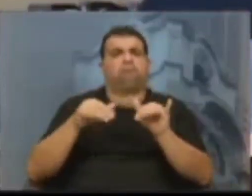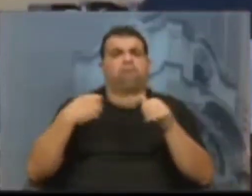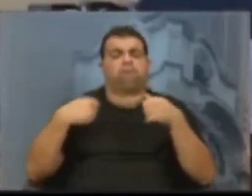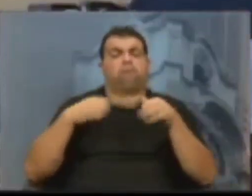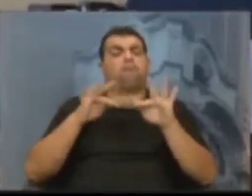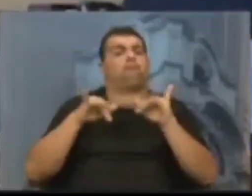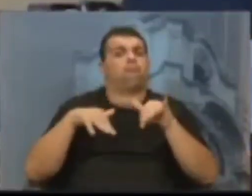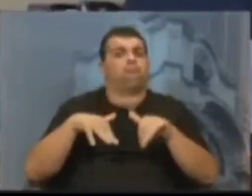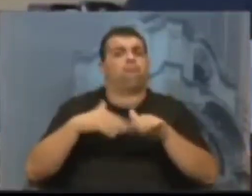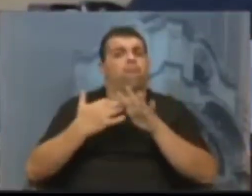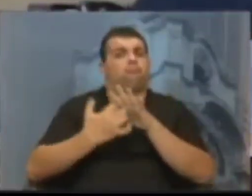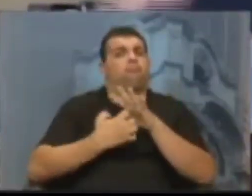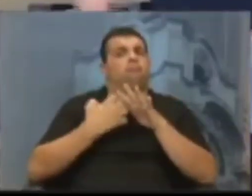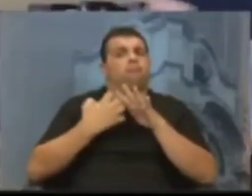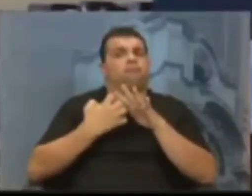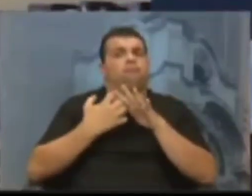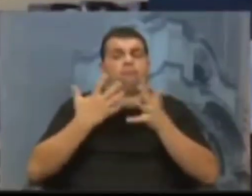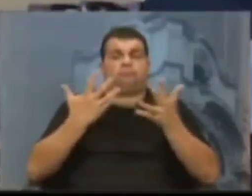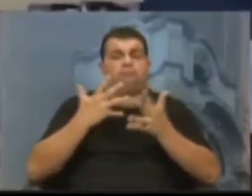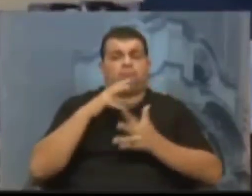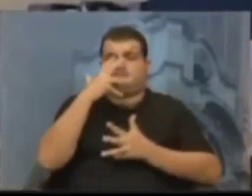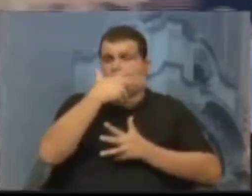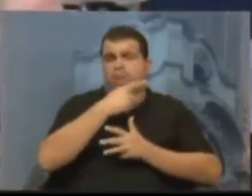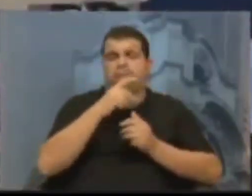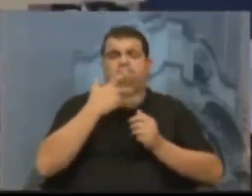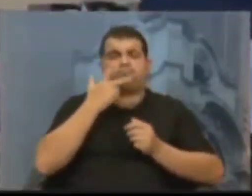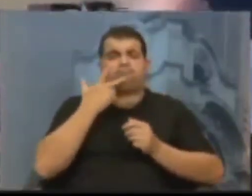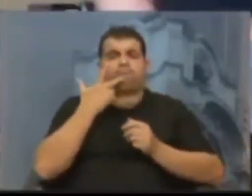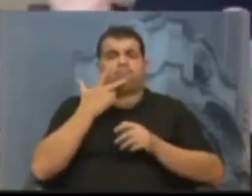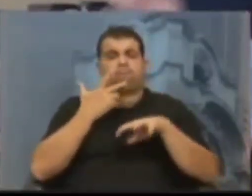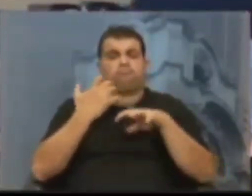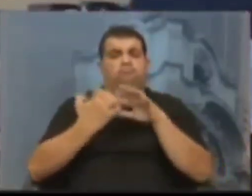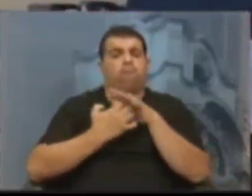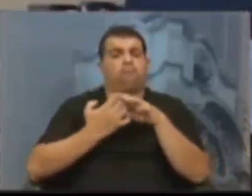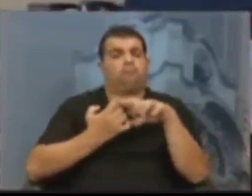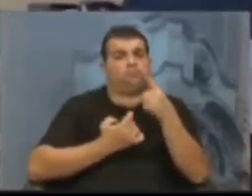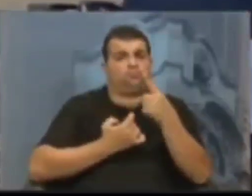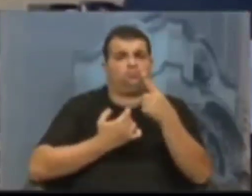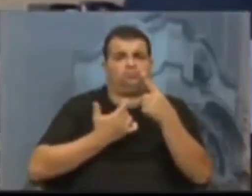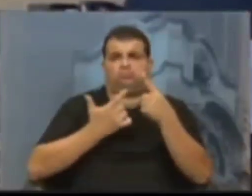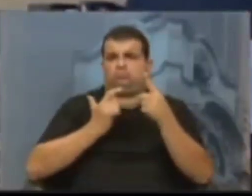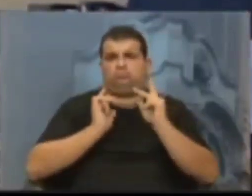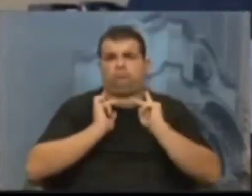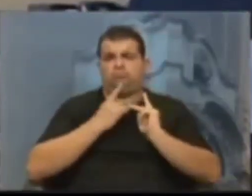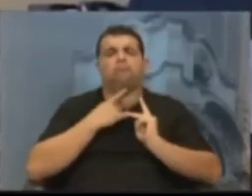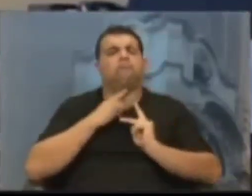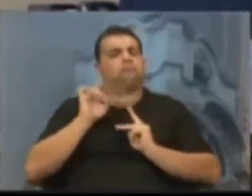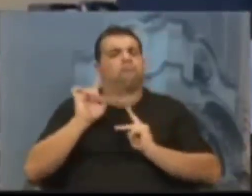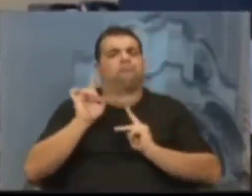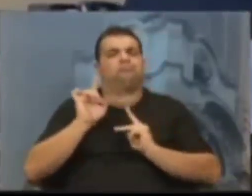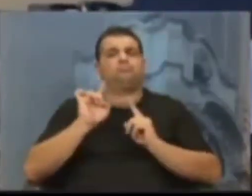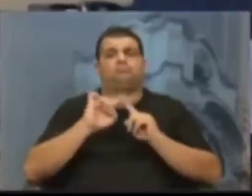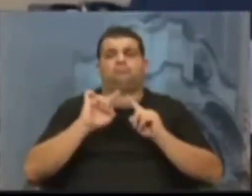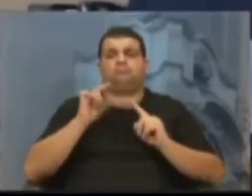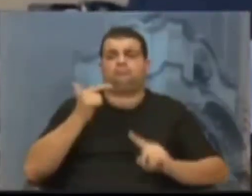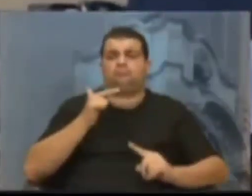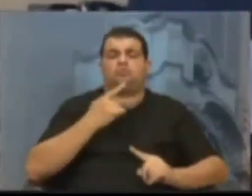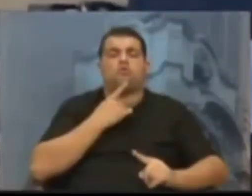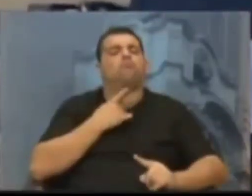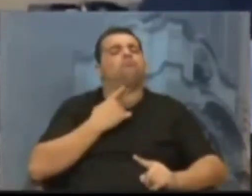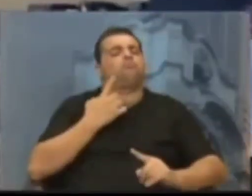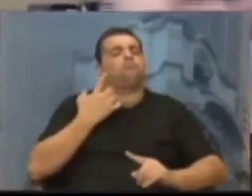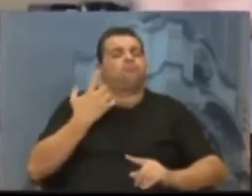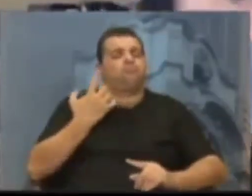monopólio, porque agora é bonito, né, falar em monopólio, ah, ninguém gosta de monopólio, mas não existe monopólio,